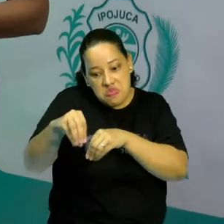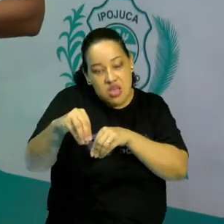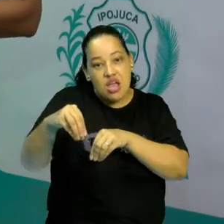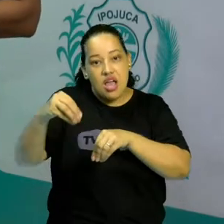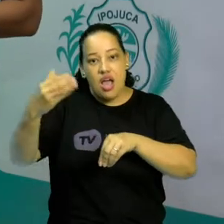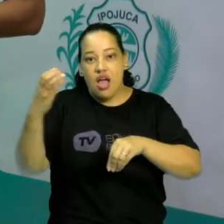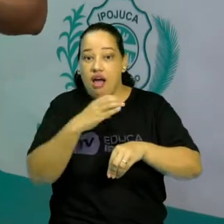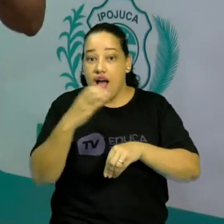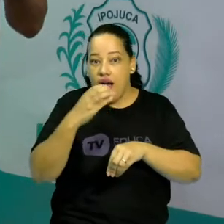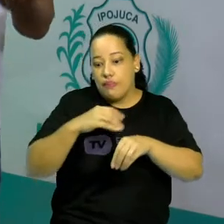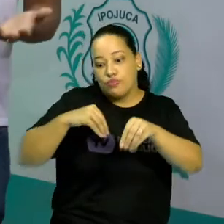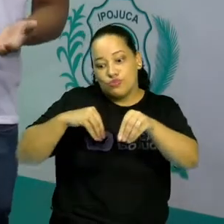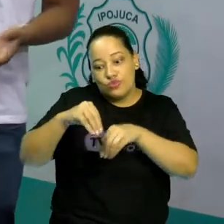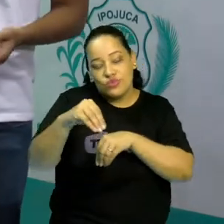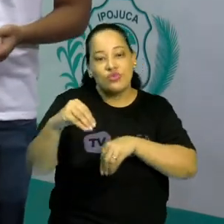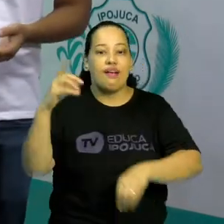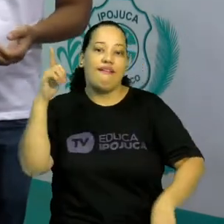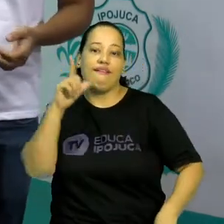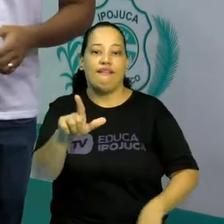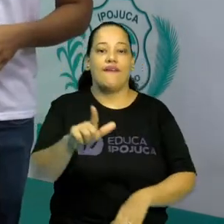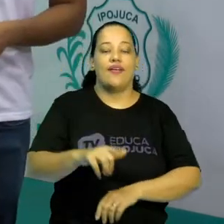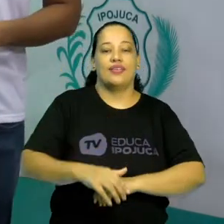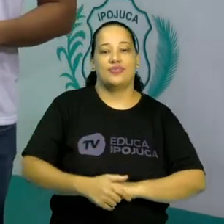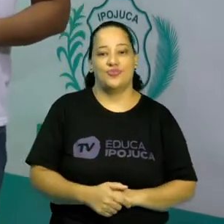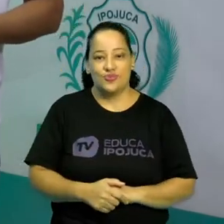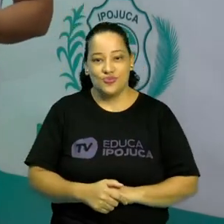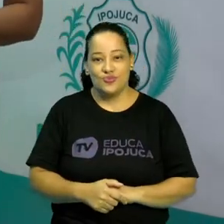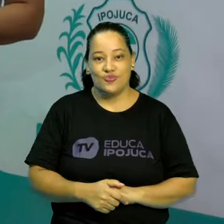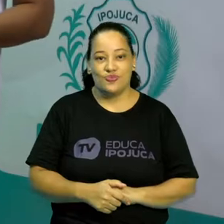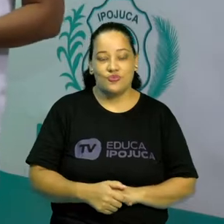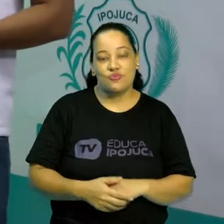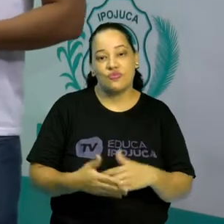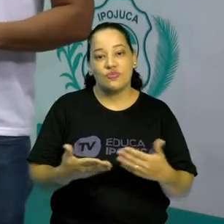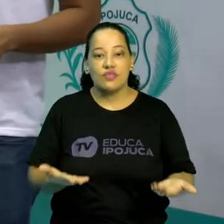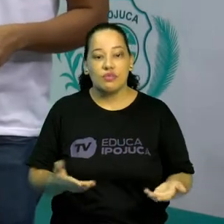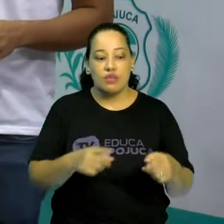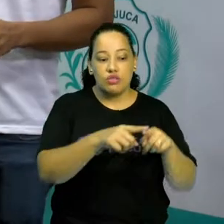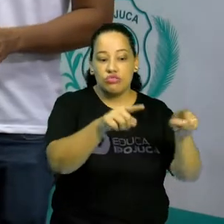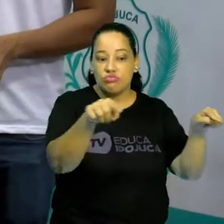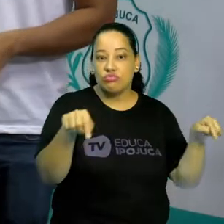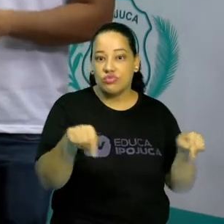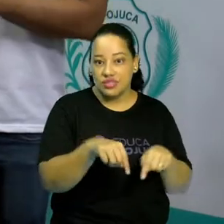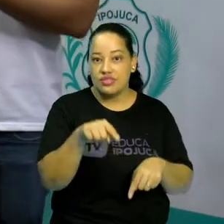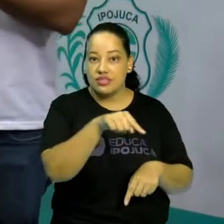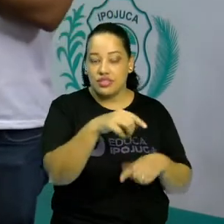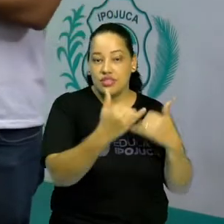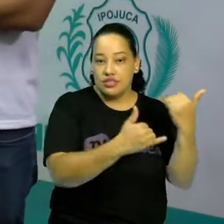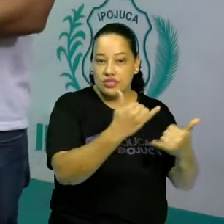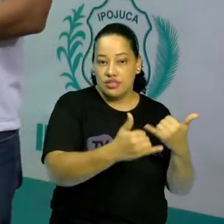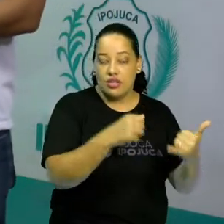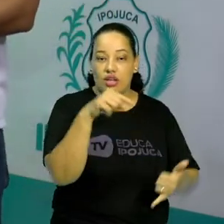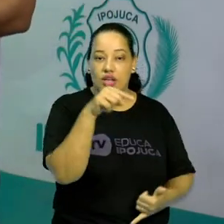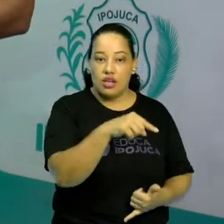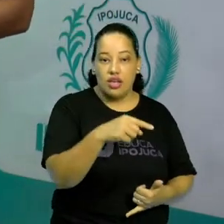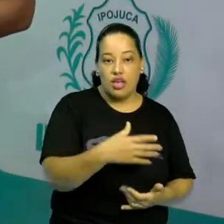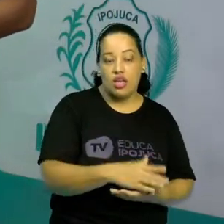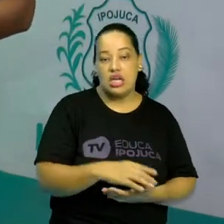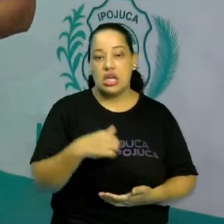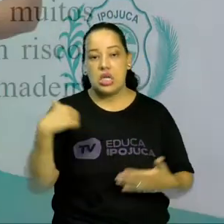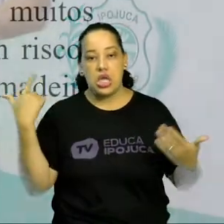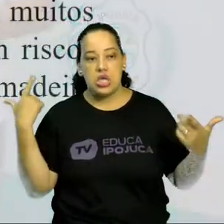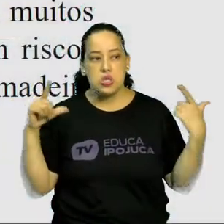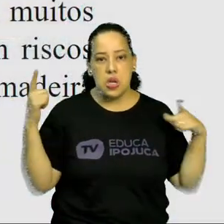outro lado do tabuleiro primeiro, vence, tá? Os jogos de salão, eles vão além de uma alternativa de